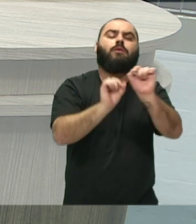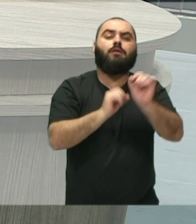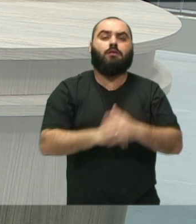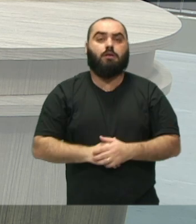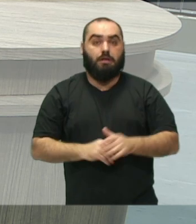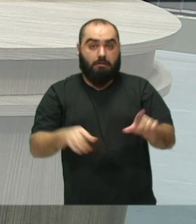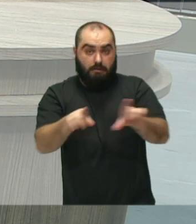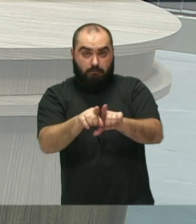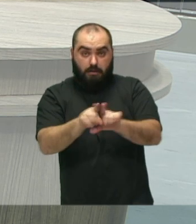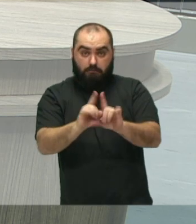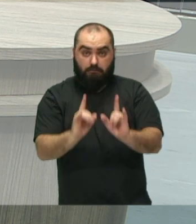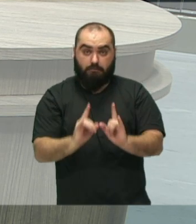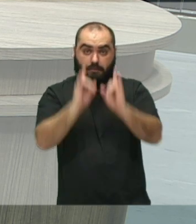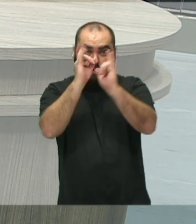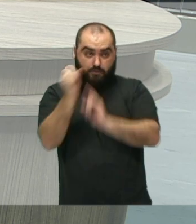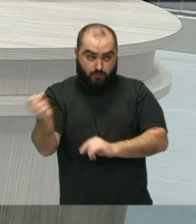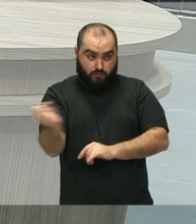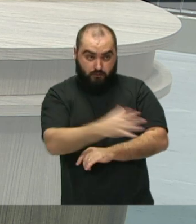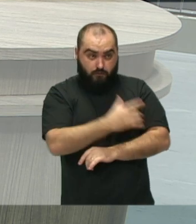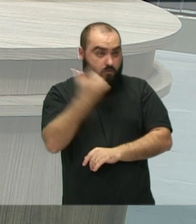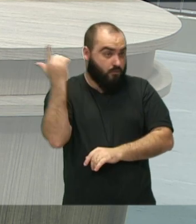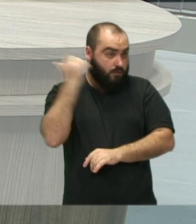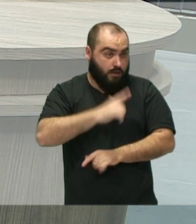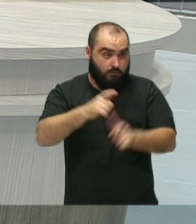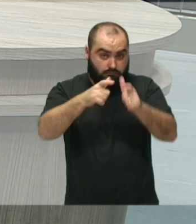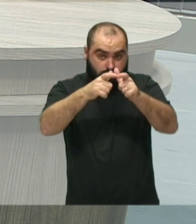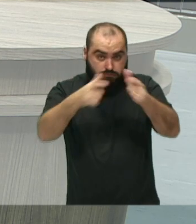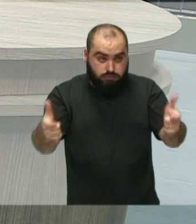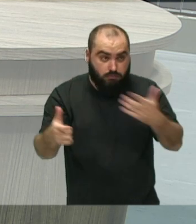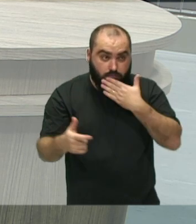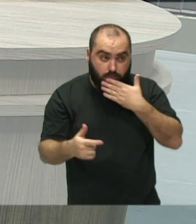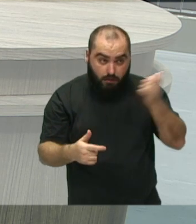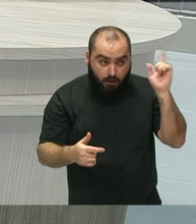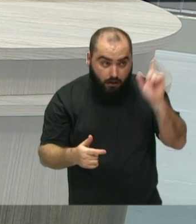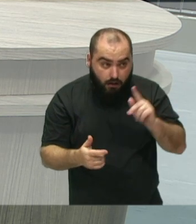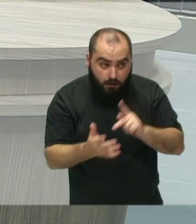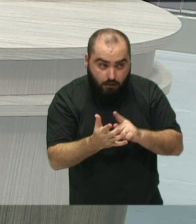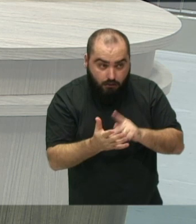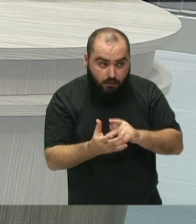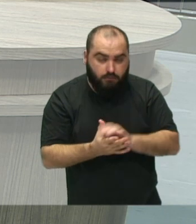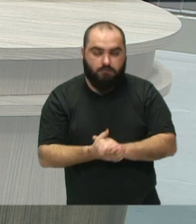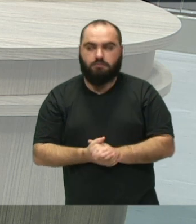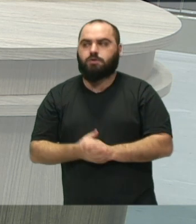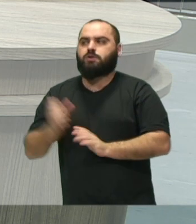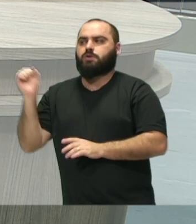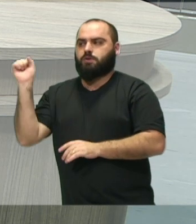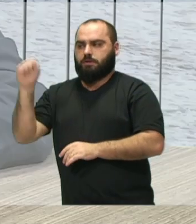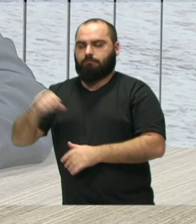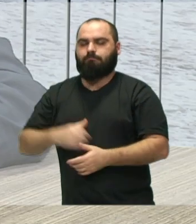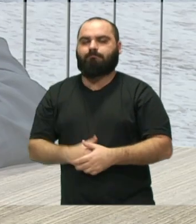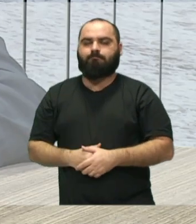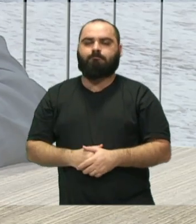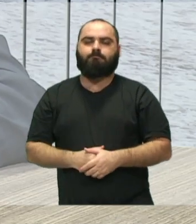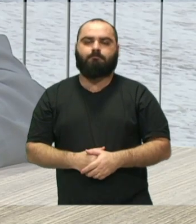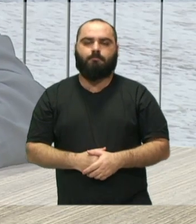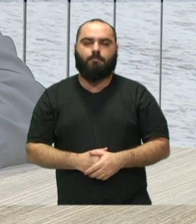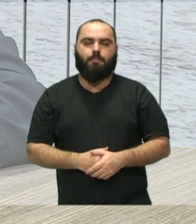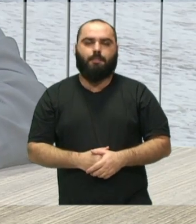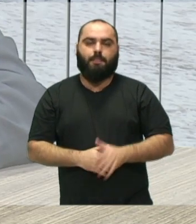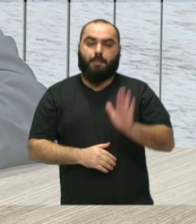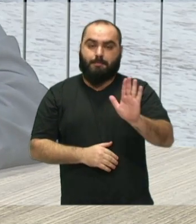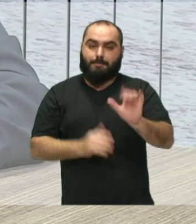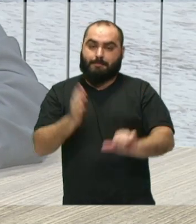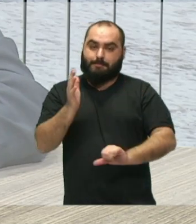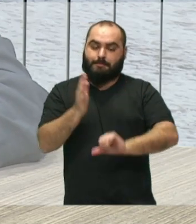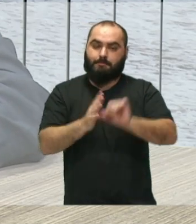para oferecer um pouco a mais, né? Isso daí, claro que vai ser ao longo do tempo, com o planejamento, mas... Sim. Bom, a primeira coisa é a questão